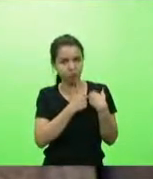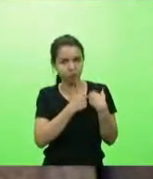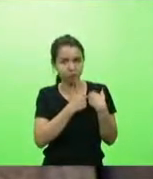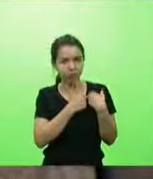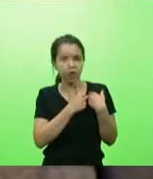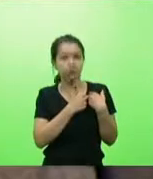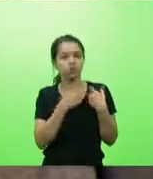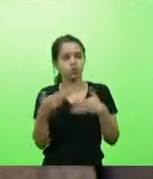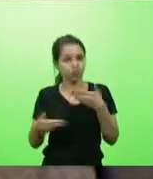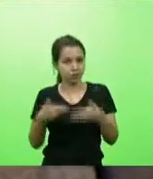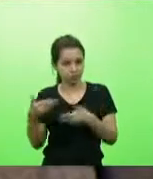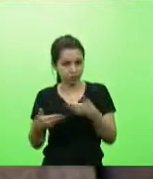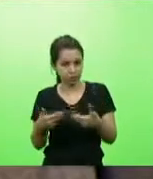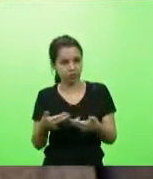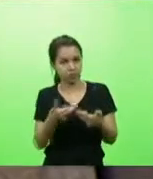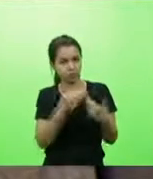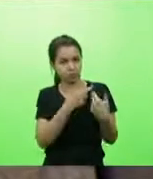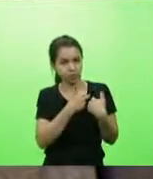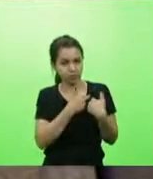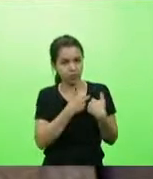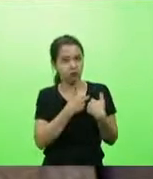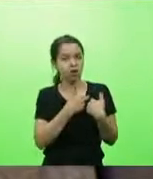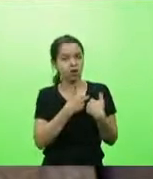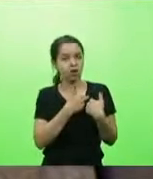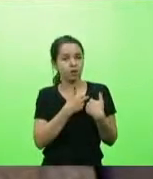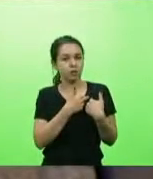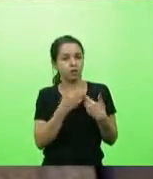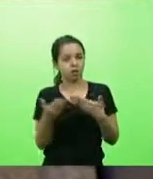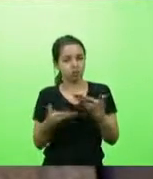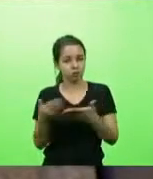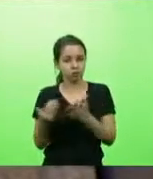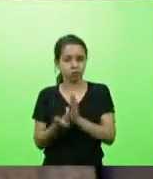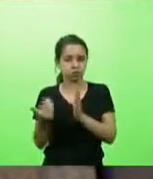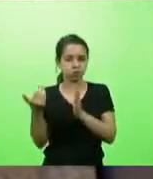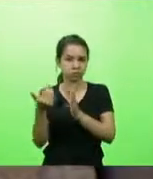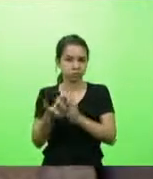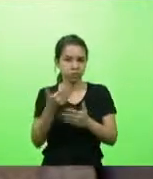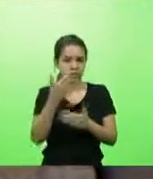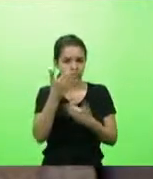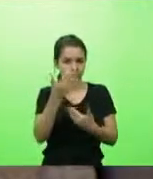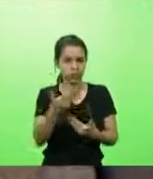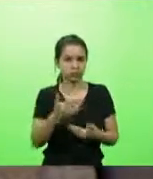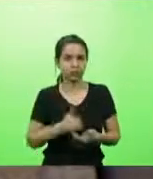tratamento, que faça para o maior número possível. Esse é o meu pedido. Obrigado.